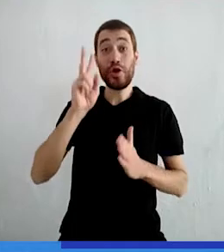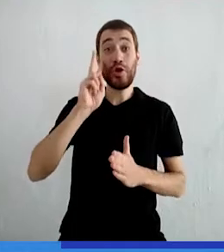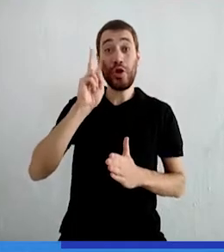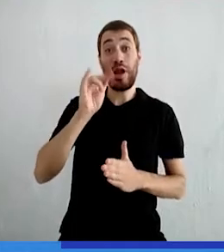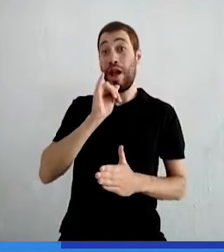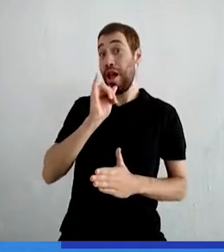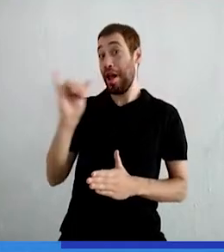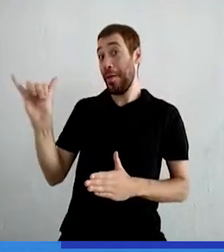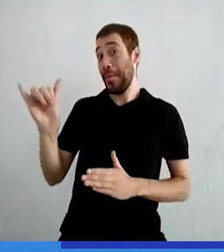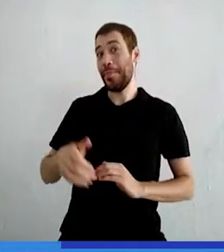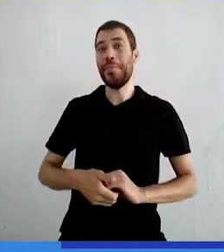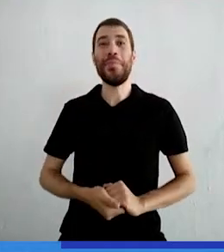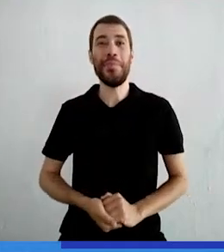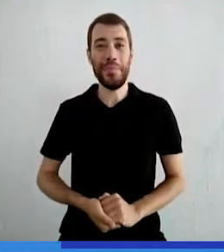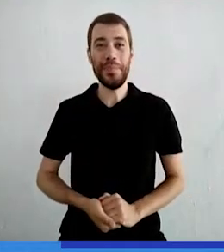eu contei pra ela